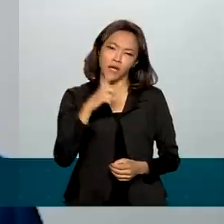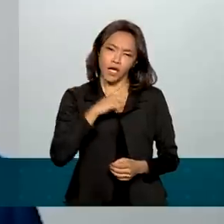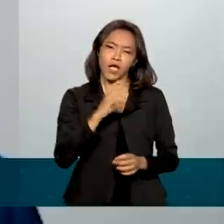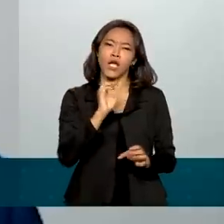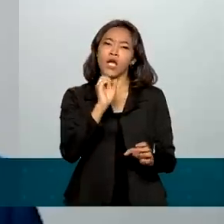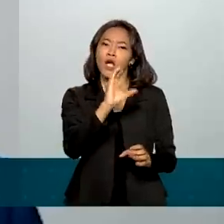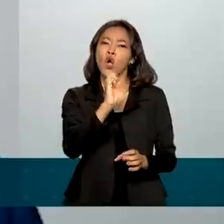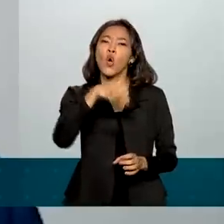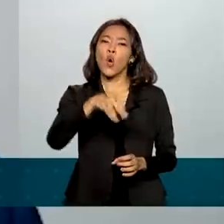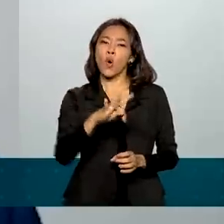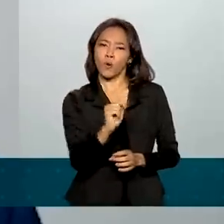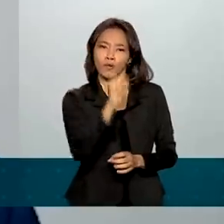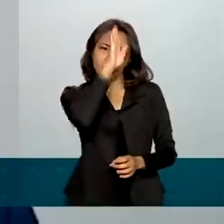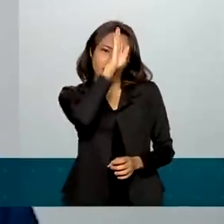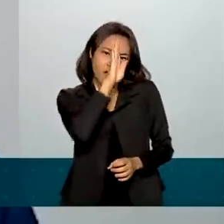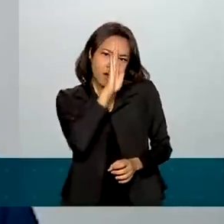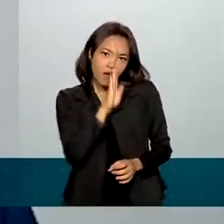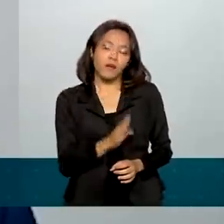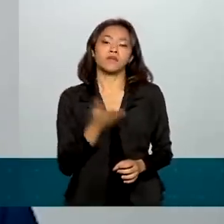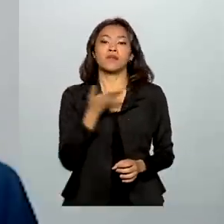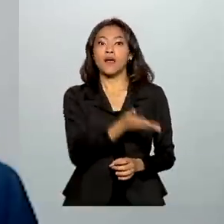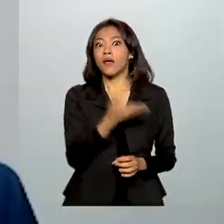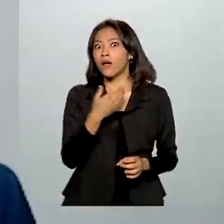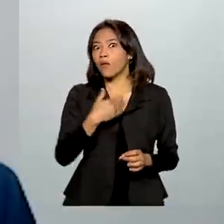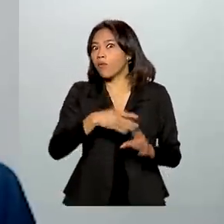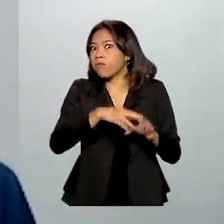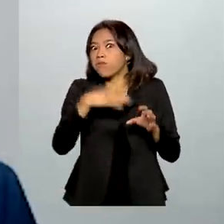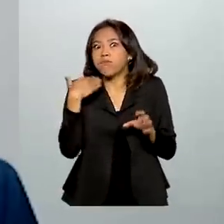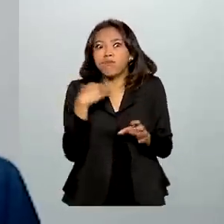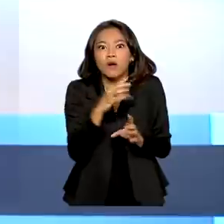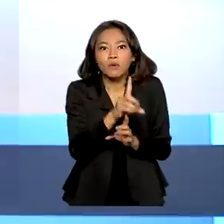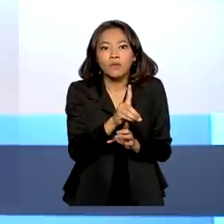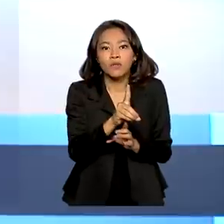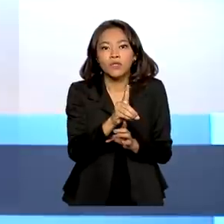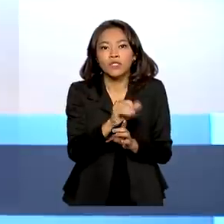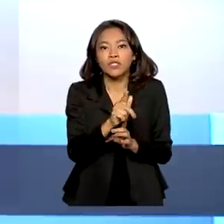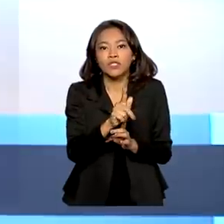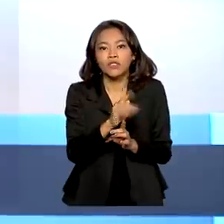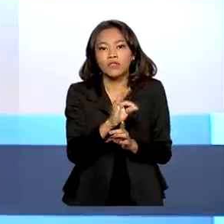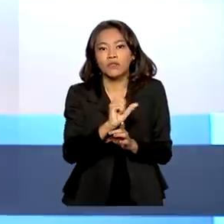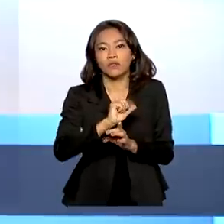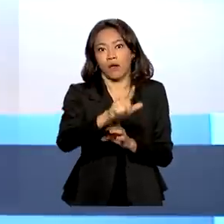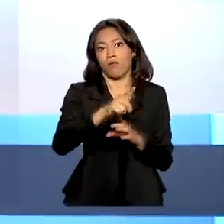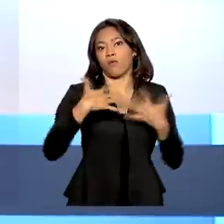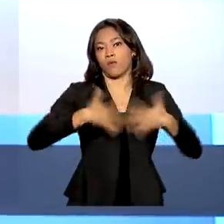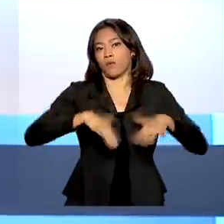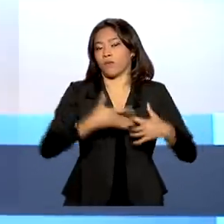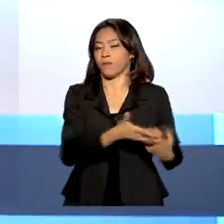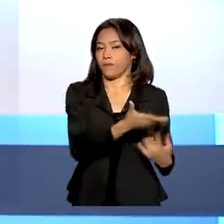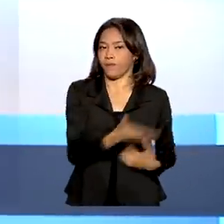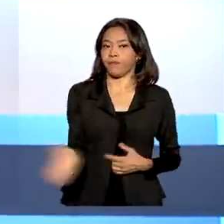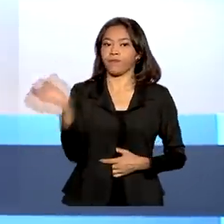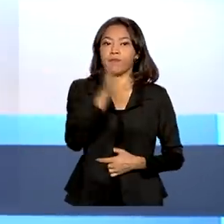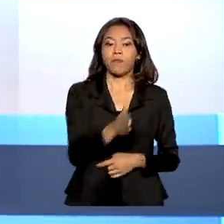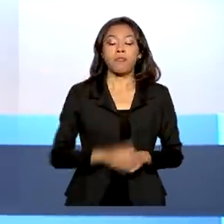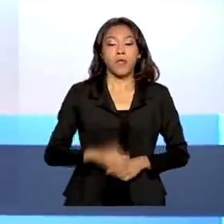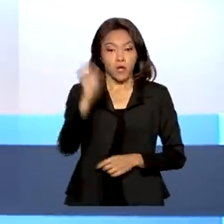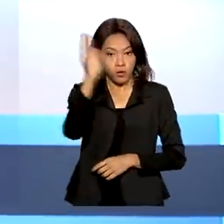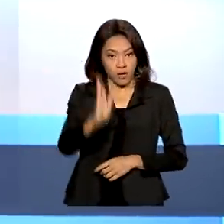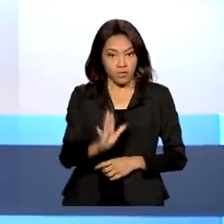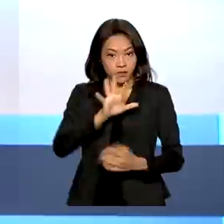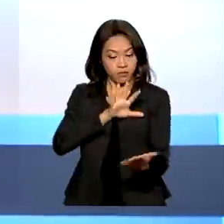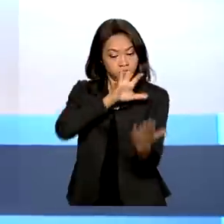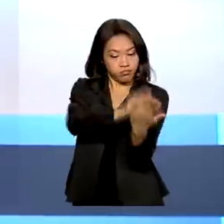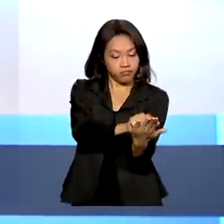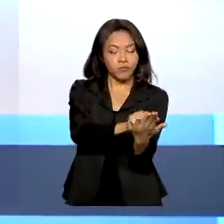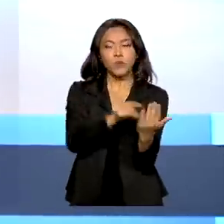É o maior banco digital de longe do Hemisfério Sul. E o Brasil já começou o ano registrando um